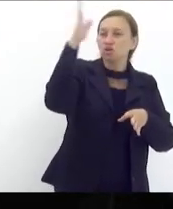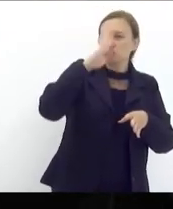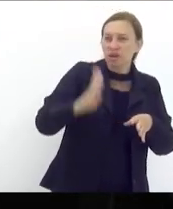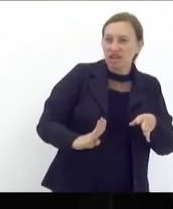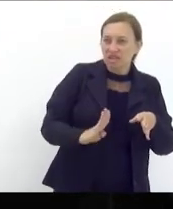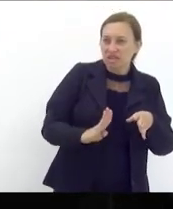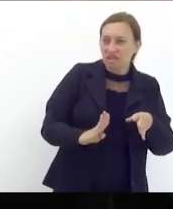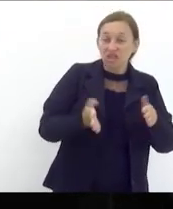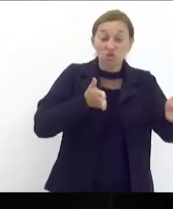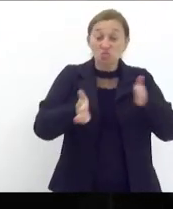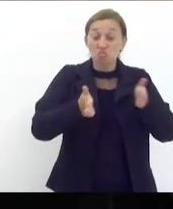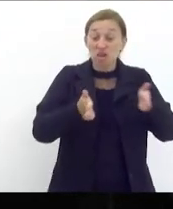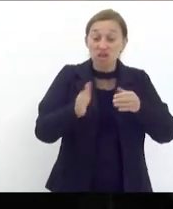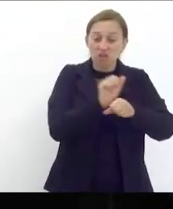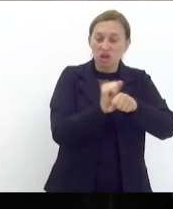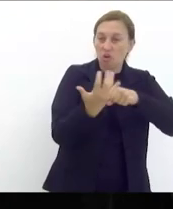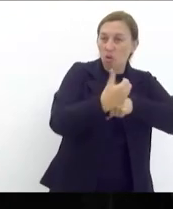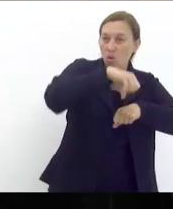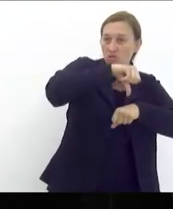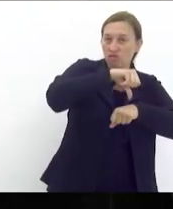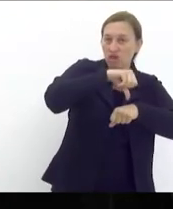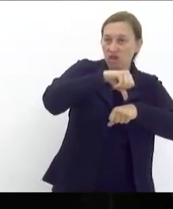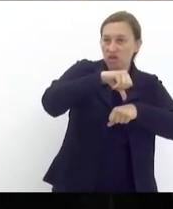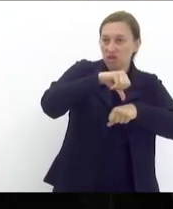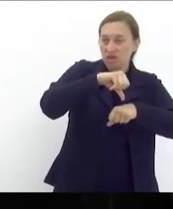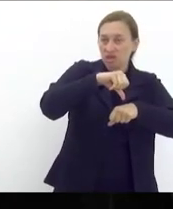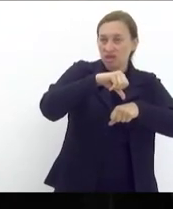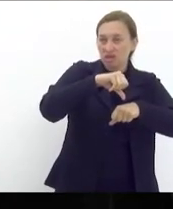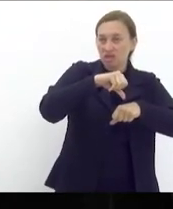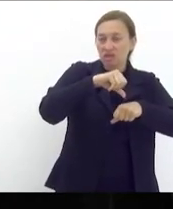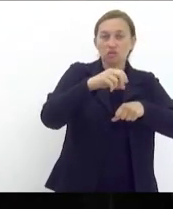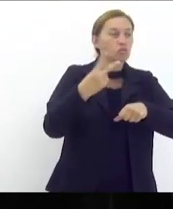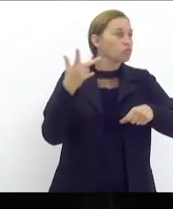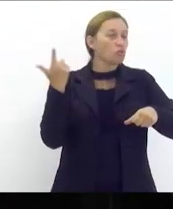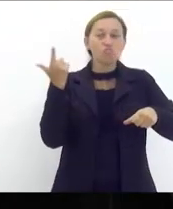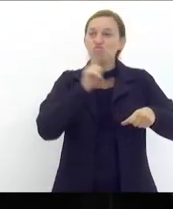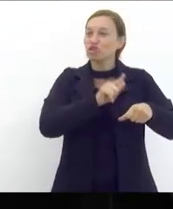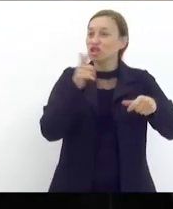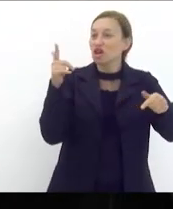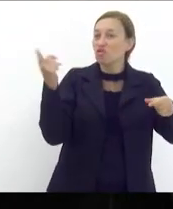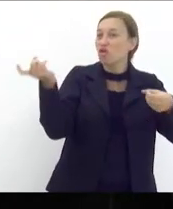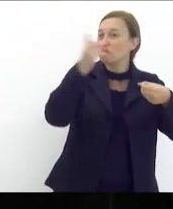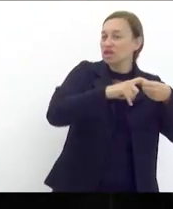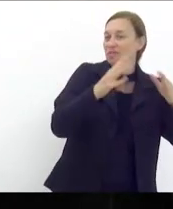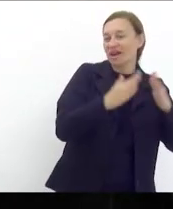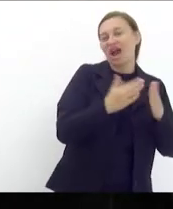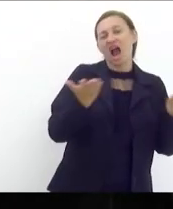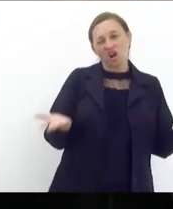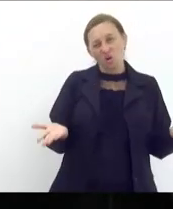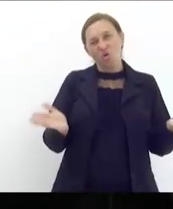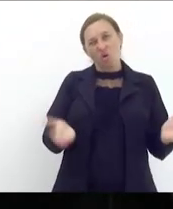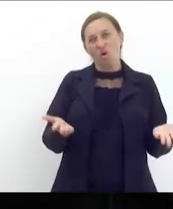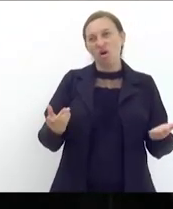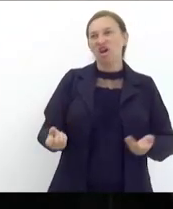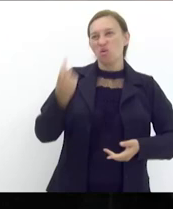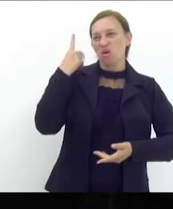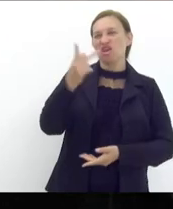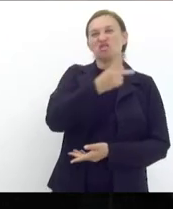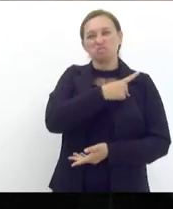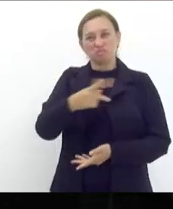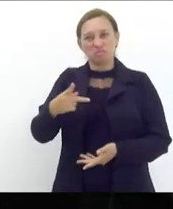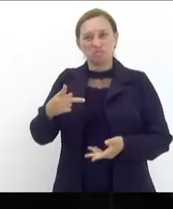que no período da covid estavam perdidos aí pelo mundo sem conseguir voltar pra cá e aí vem um descondenado em 4 meses